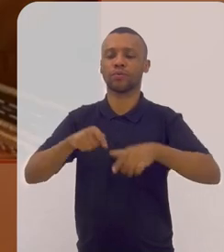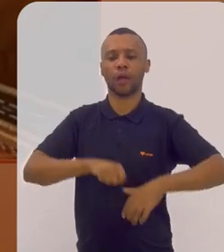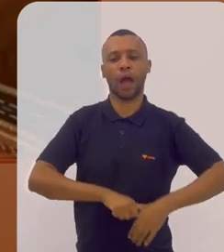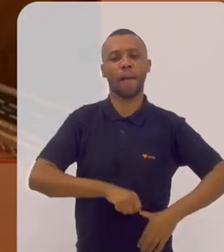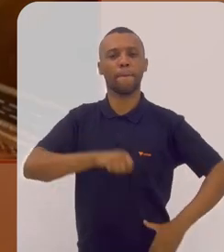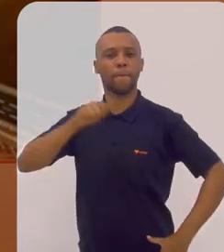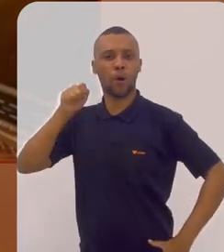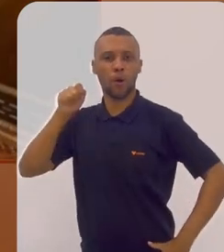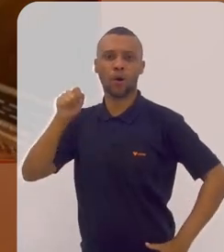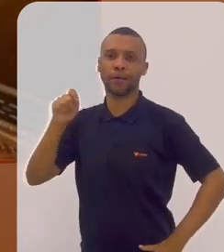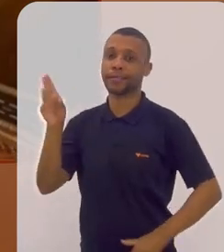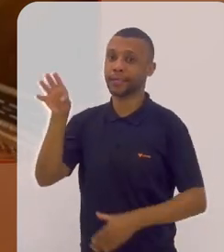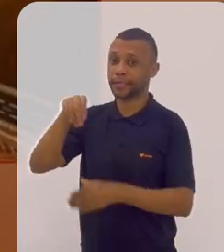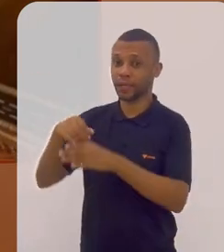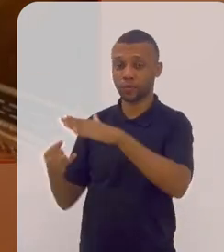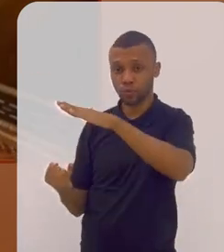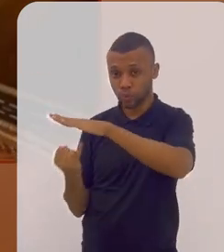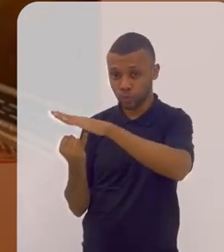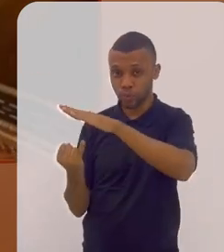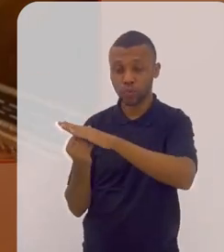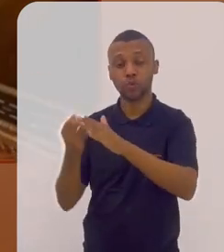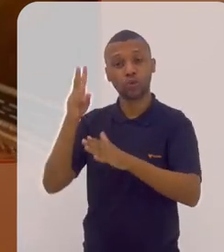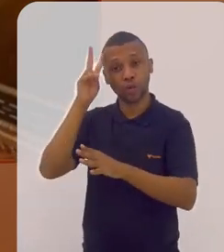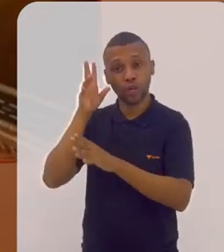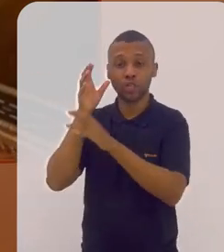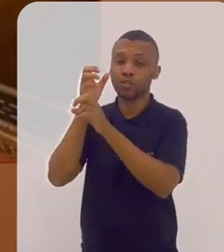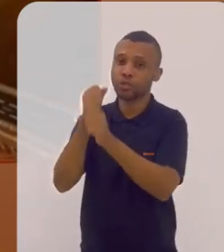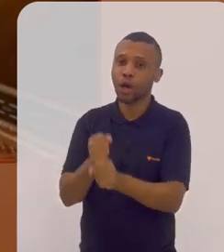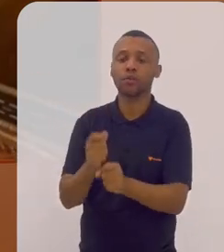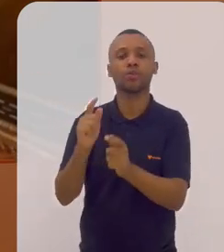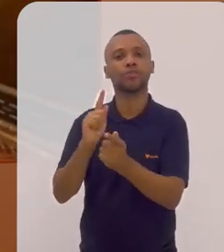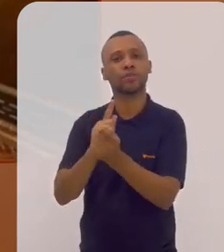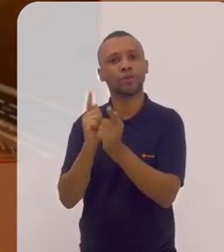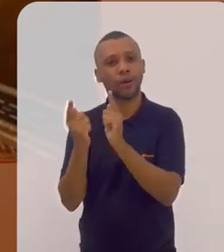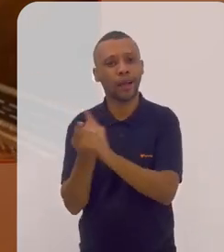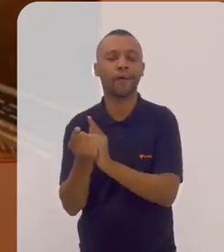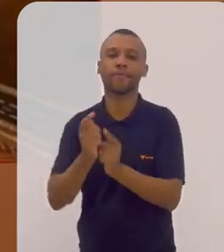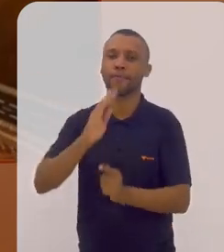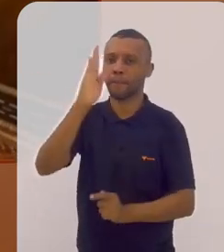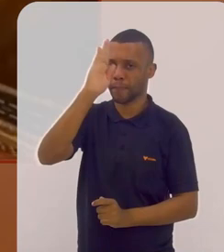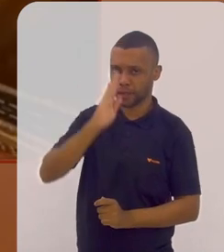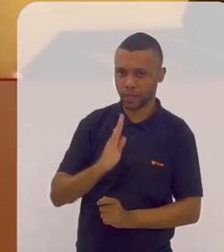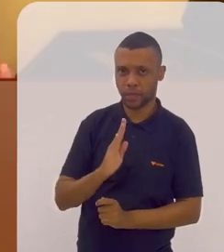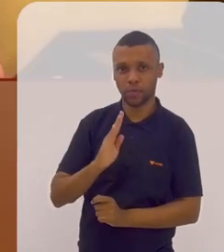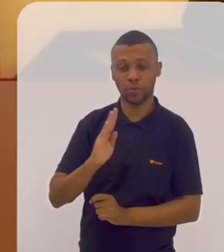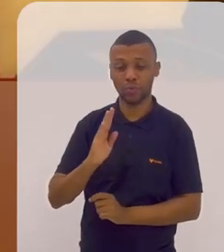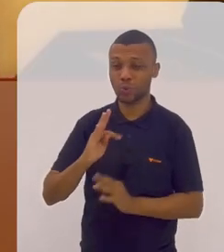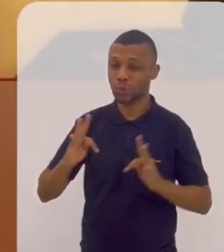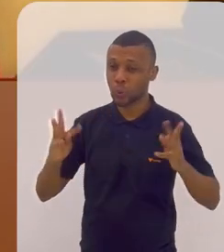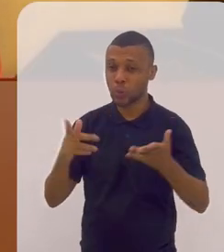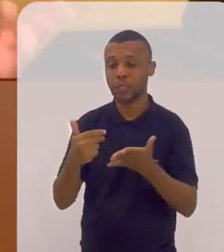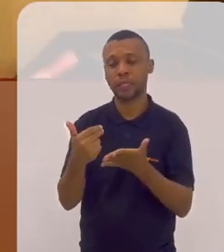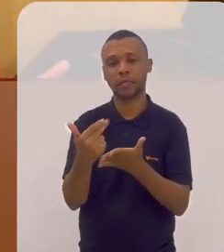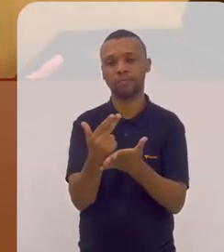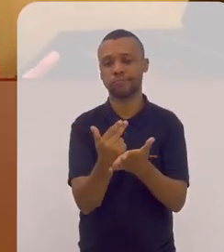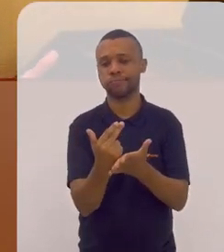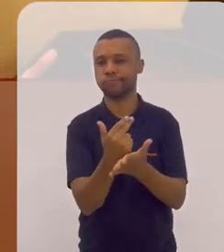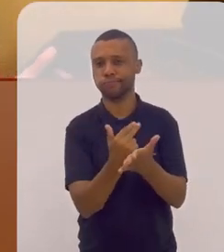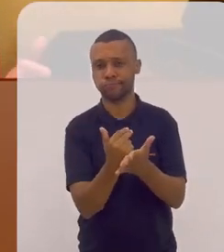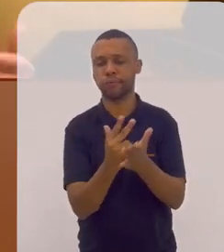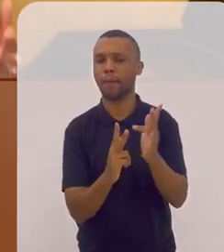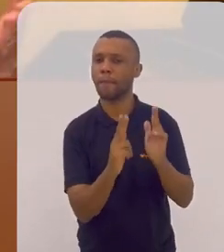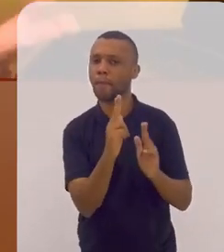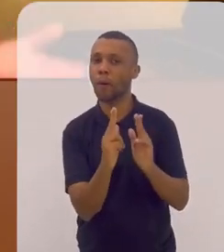Independência que está no Instituto Histórico Geográfico Brasileiro todos esses manuscritos foram editados